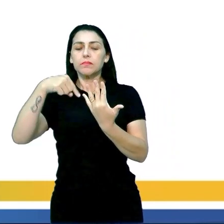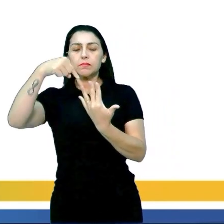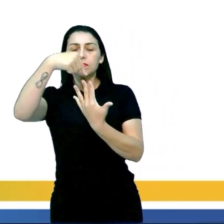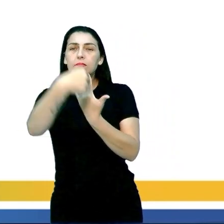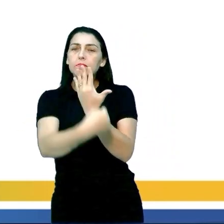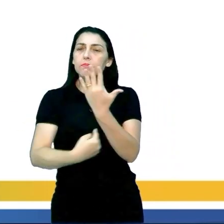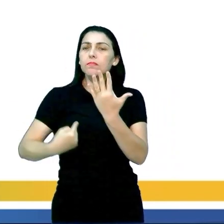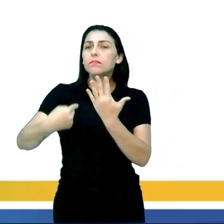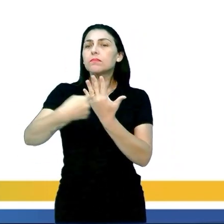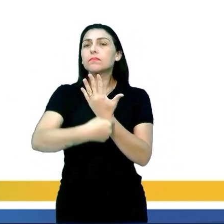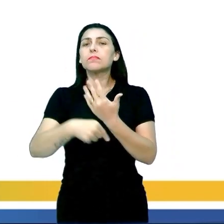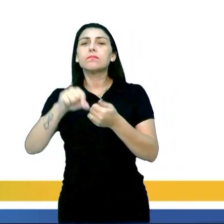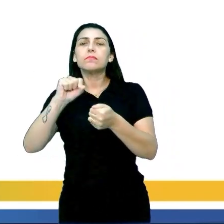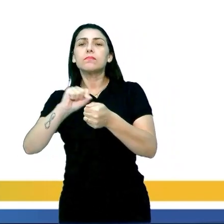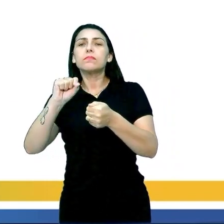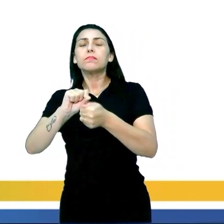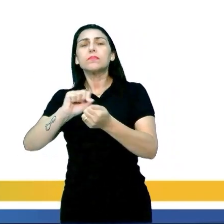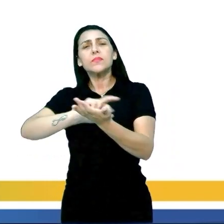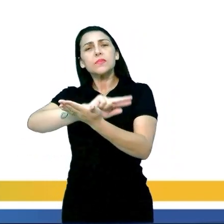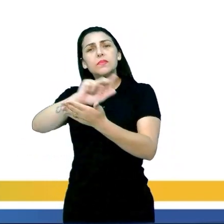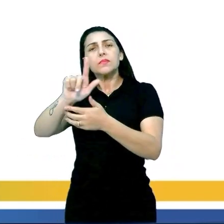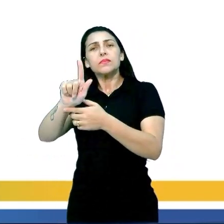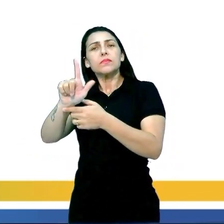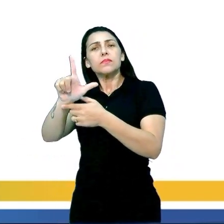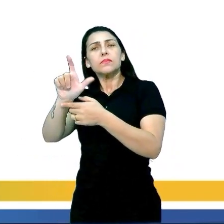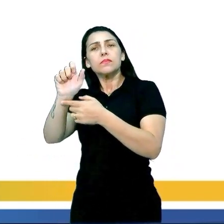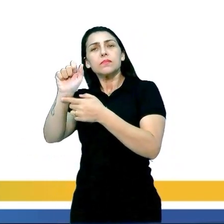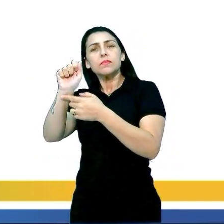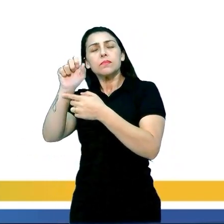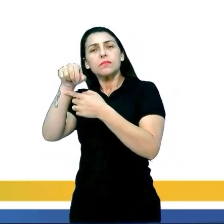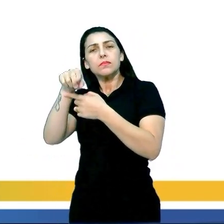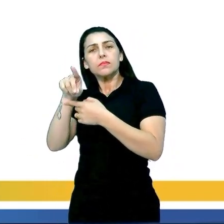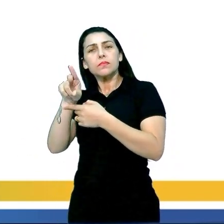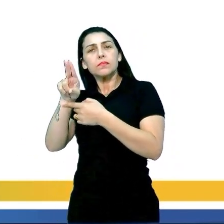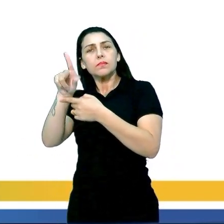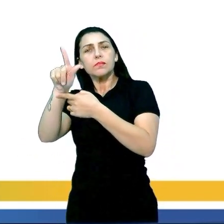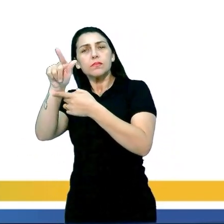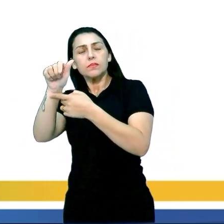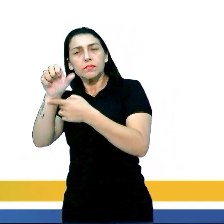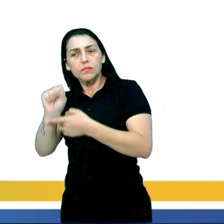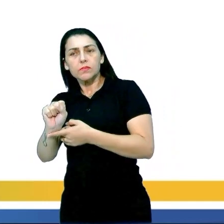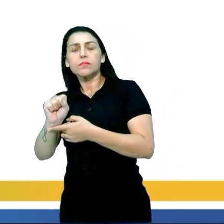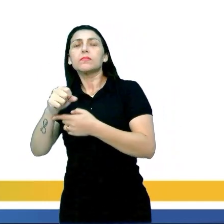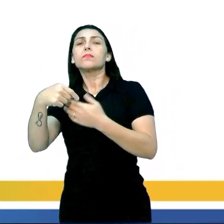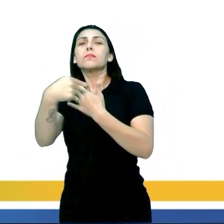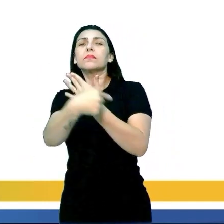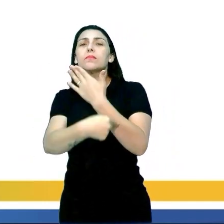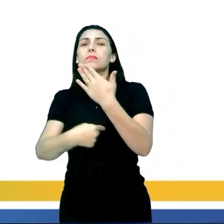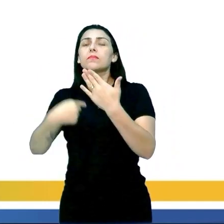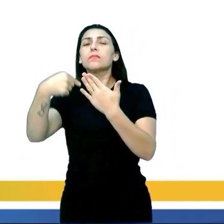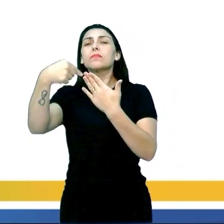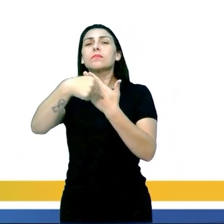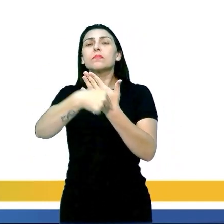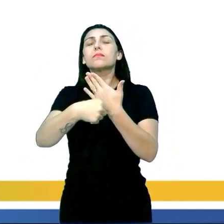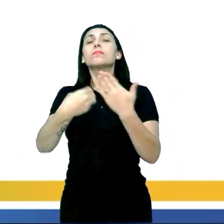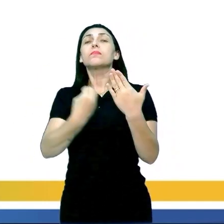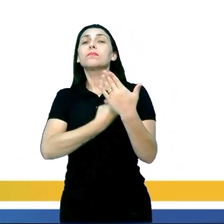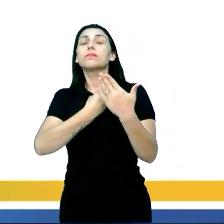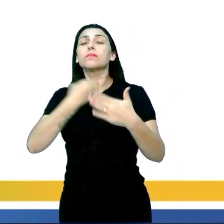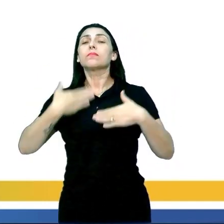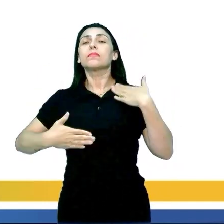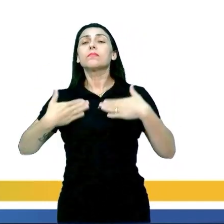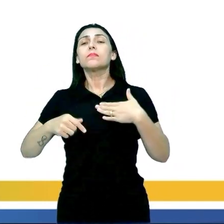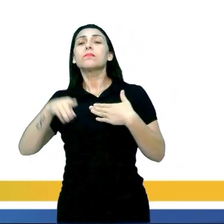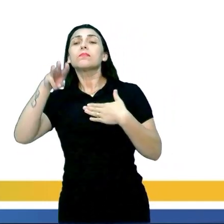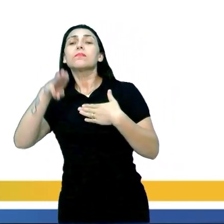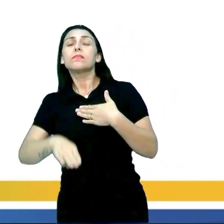endócrino, ele é constituído pelas diversas glândulas endócrinas que estão presentes no nosso corpo. E